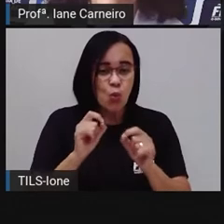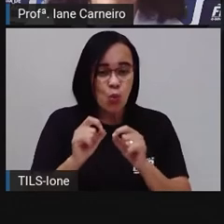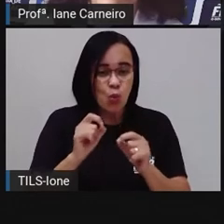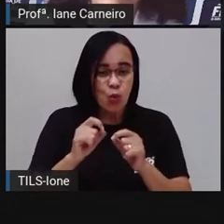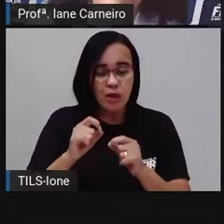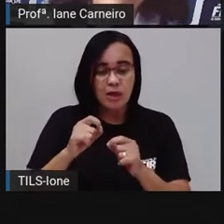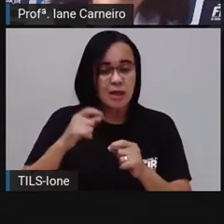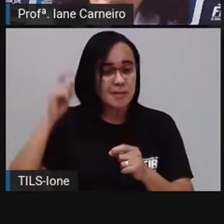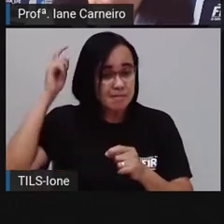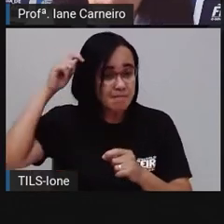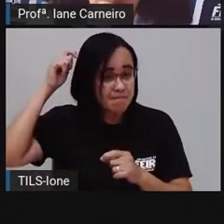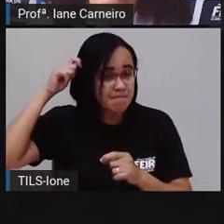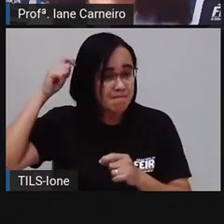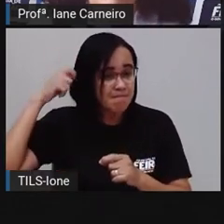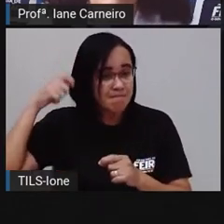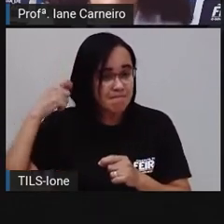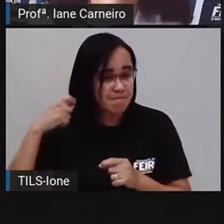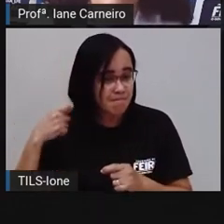dela.